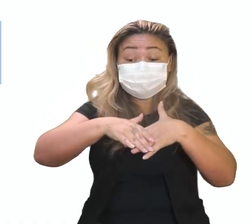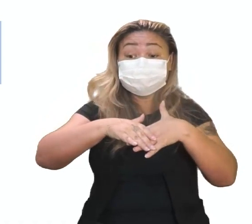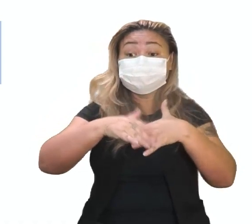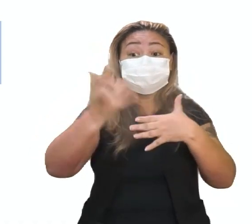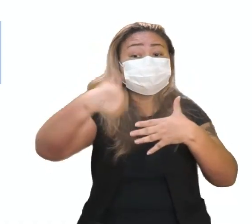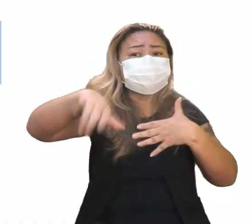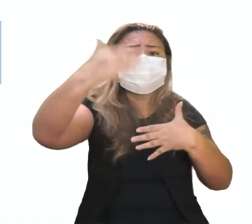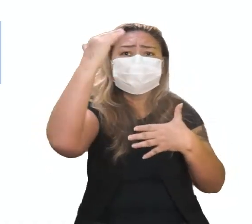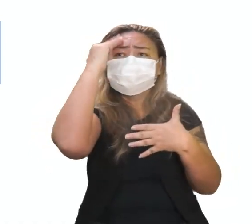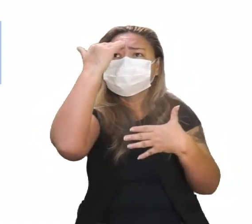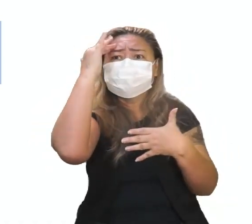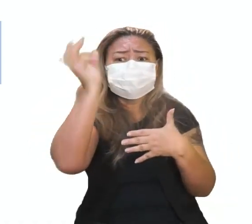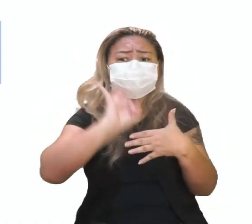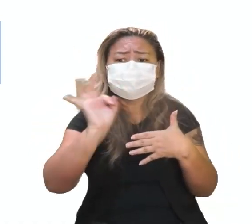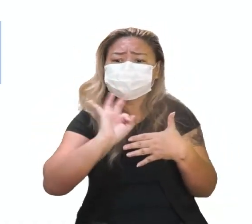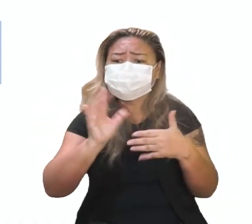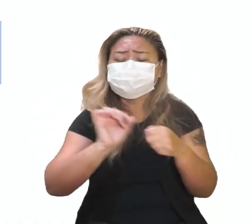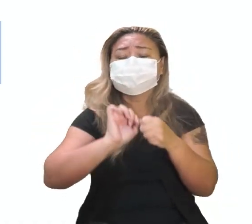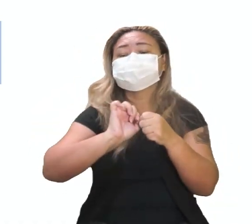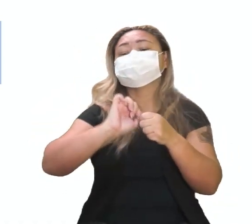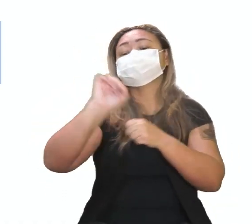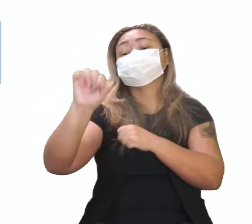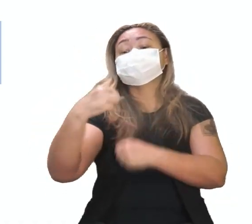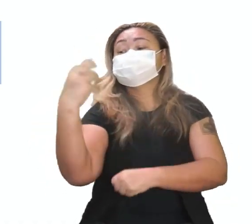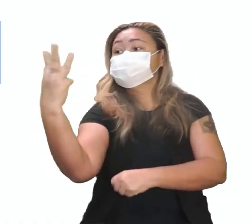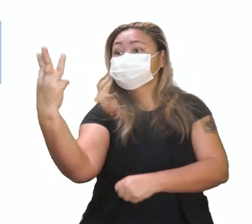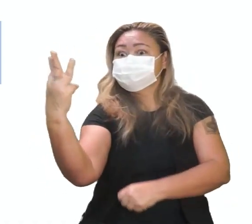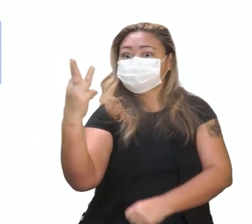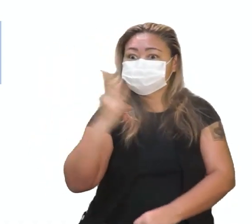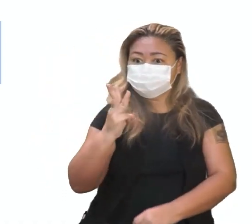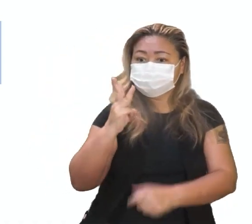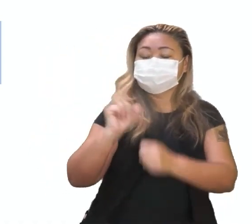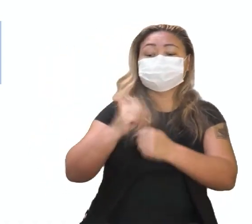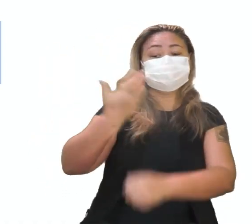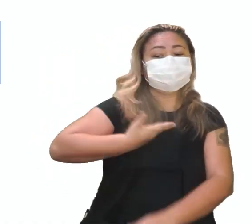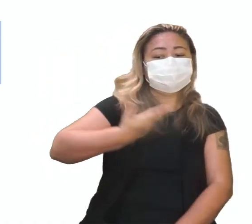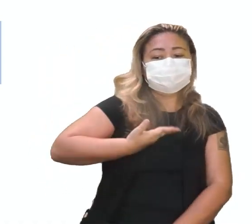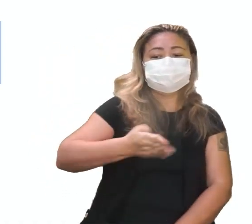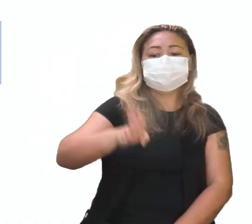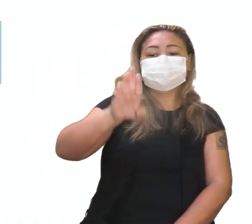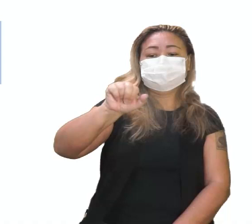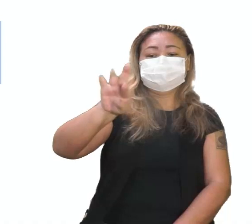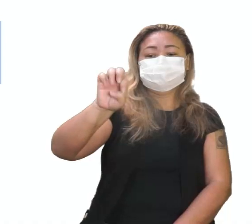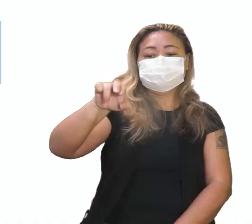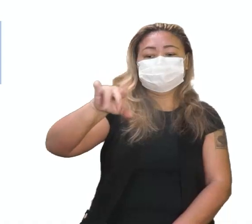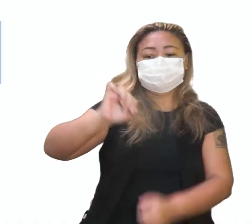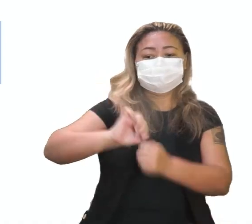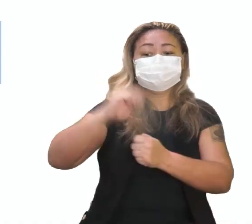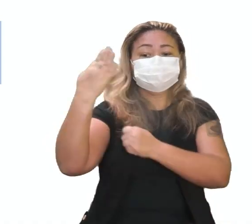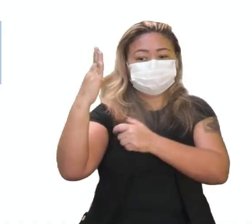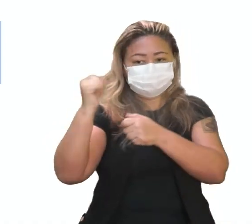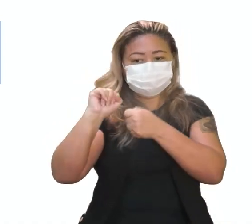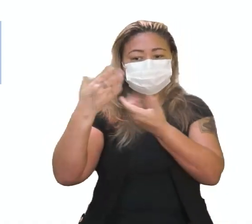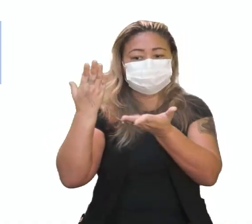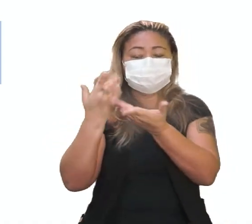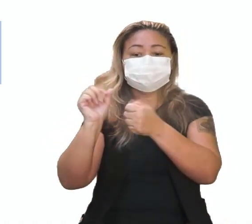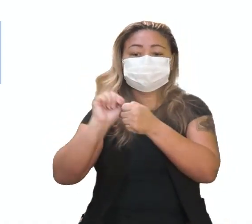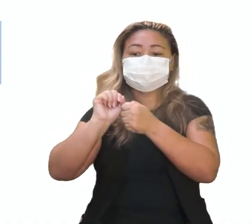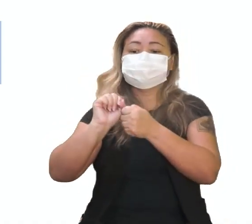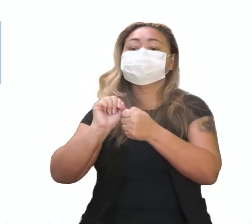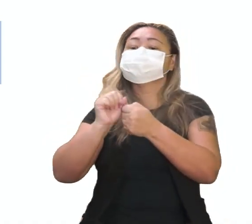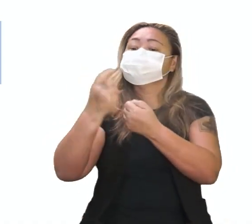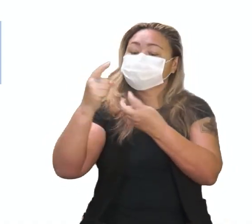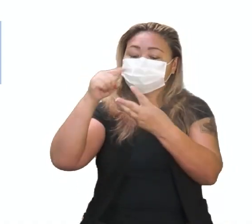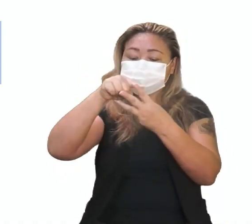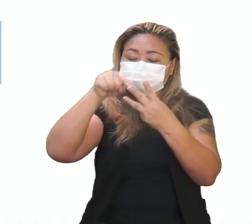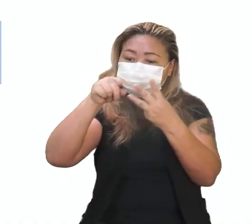tinham aquele domínio. Porém, três colegas botânicos, um deles, Carr e Watson, eles